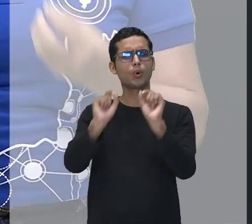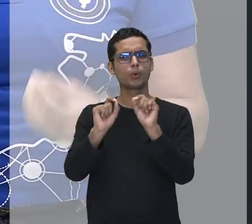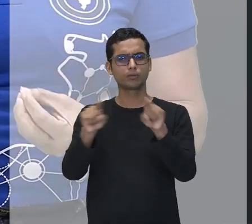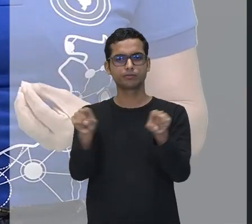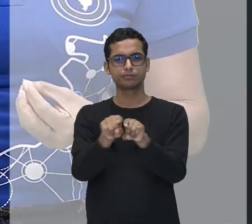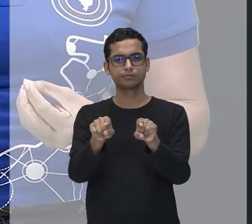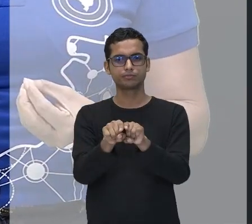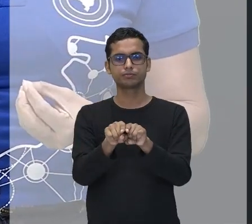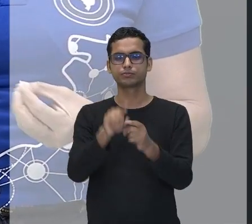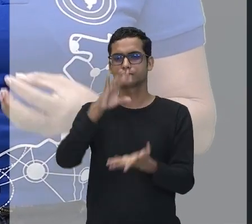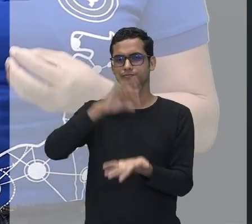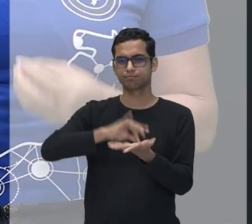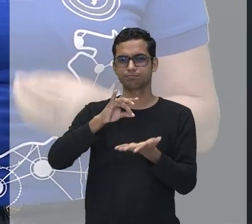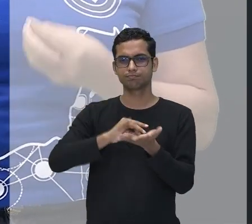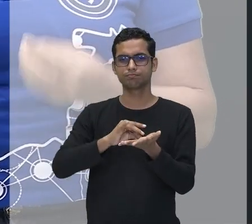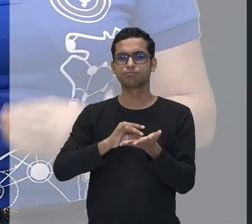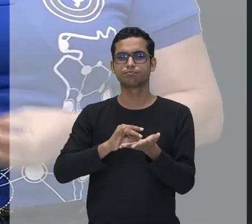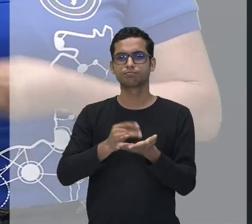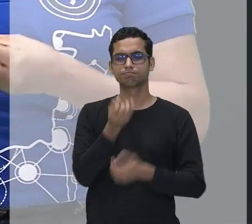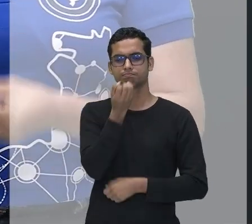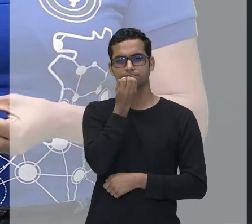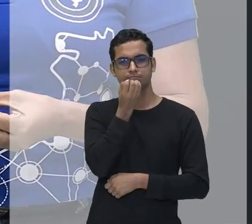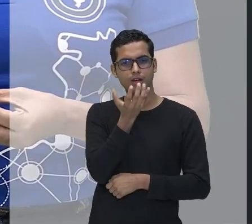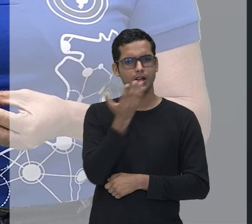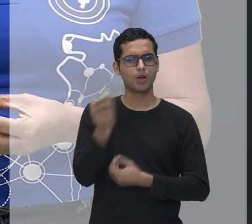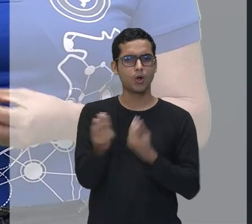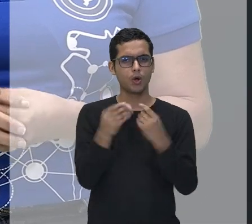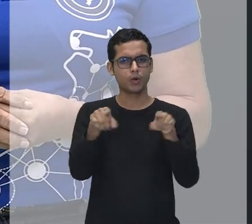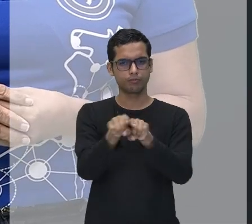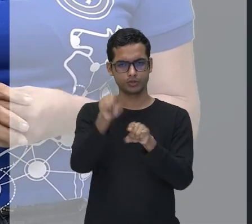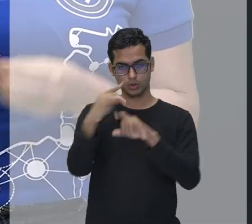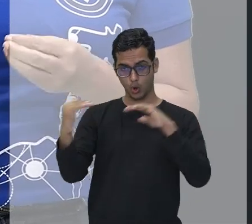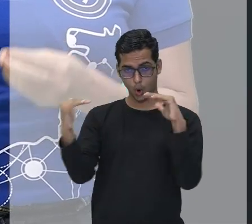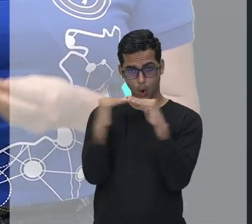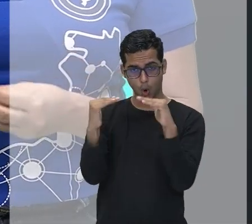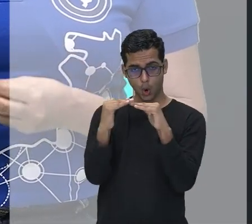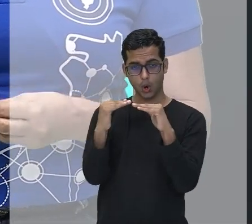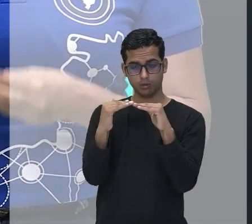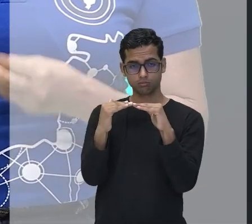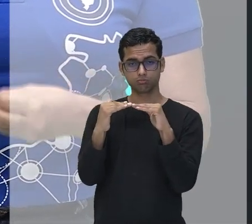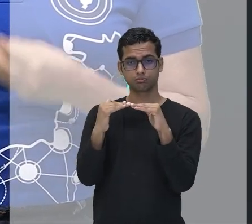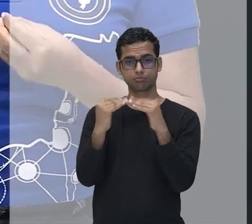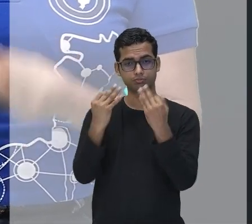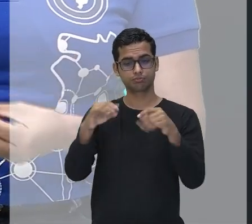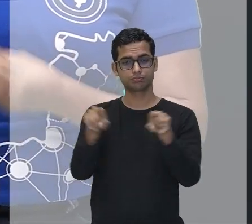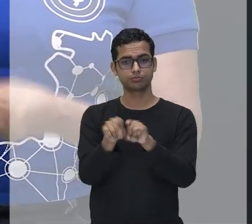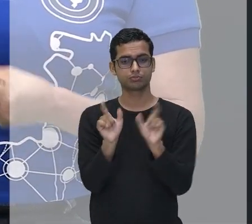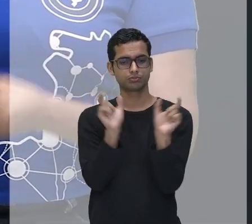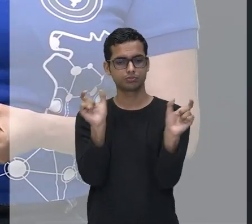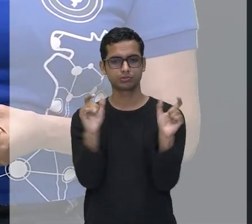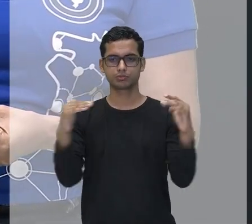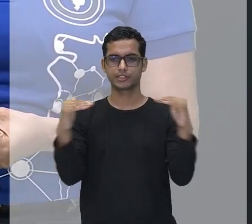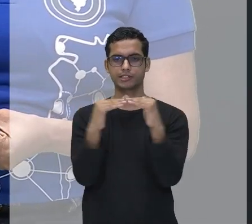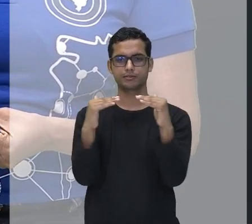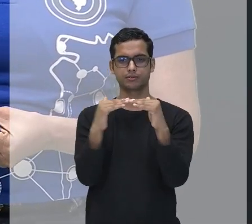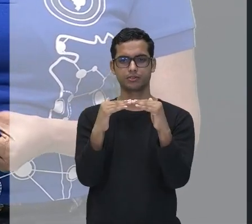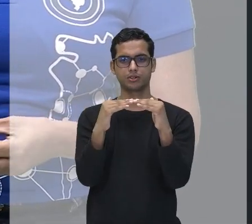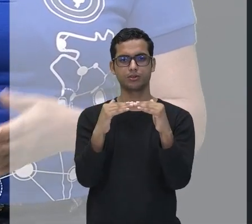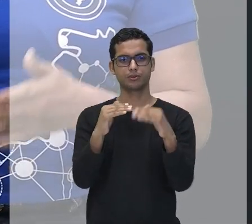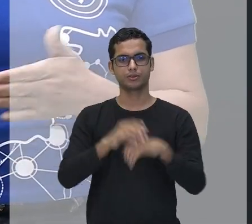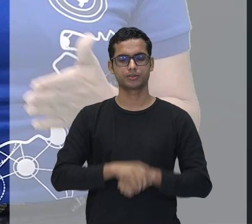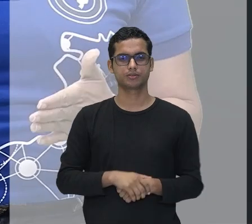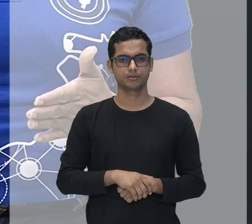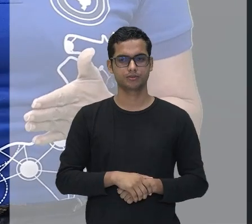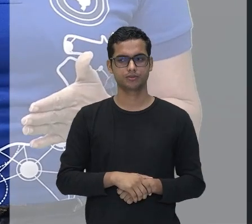harmonia, né? Você concorda com alguém? Então, você está em harmonia com esta pessoa,